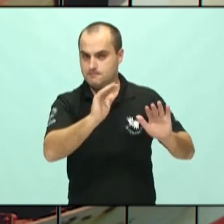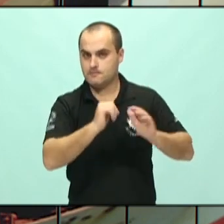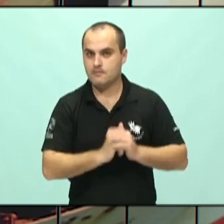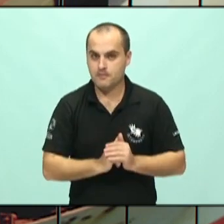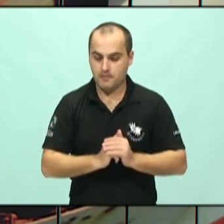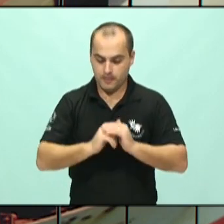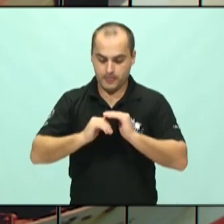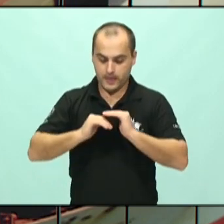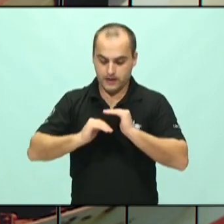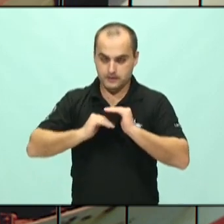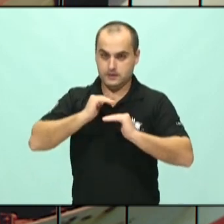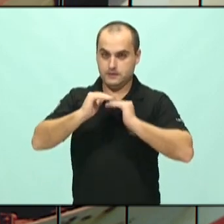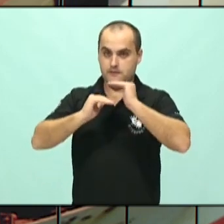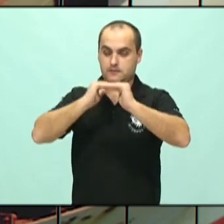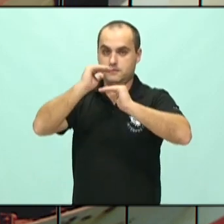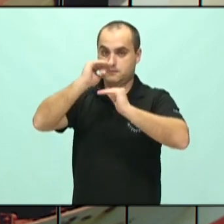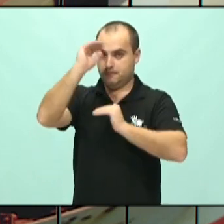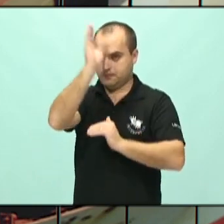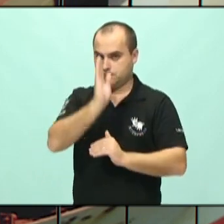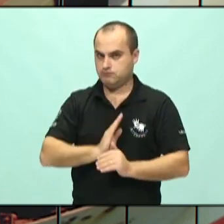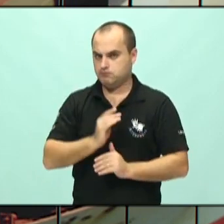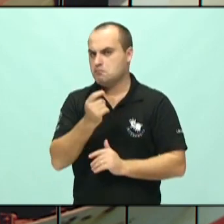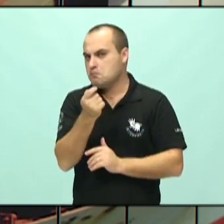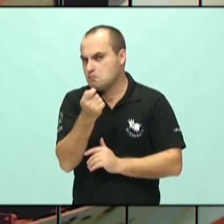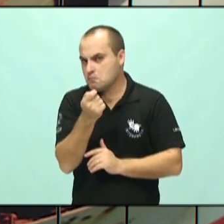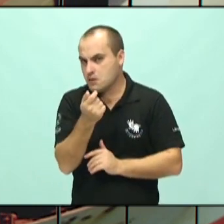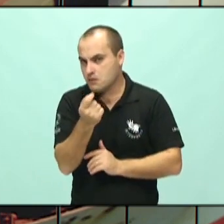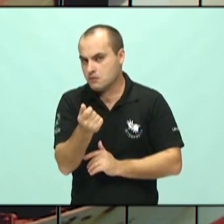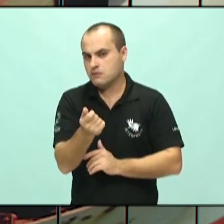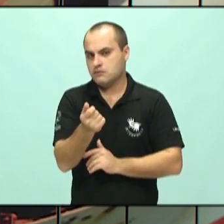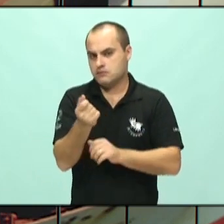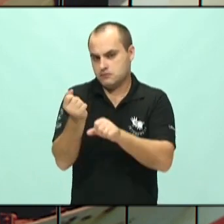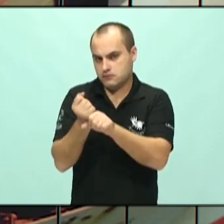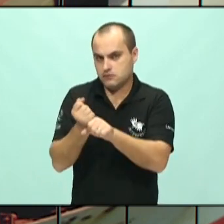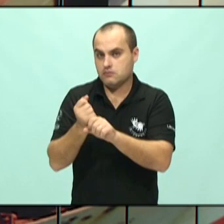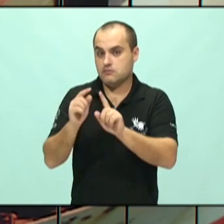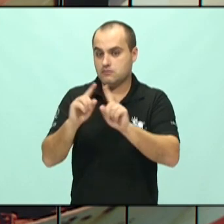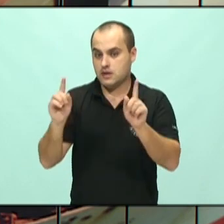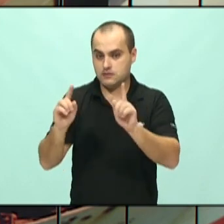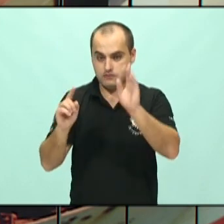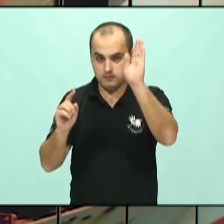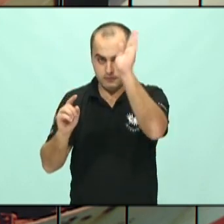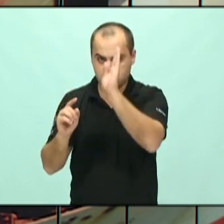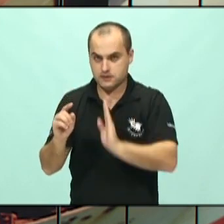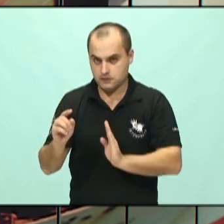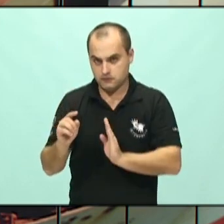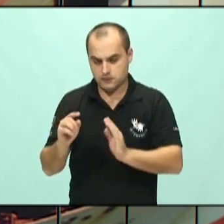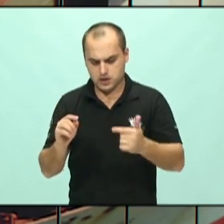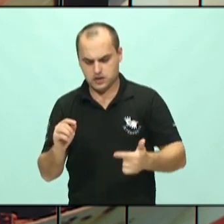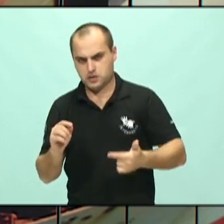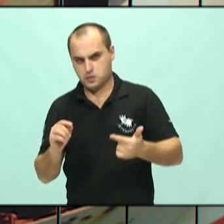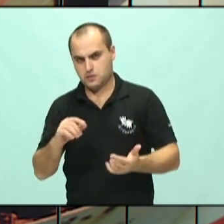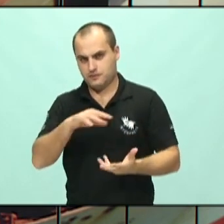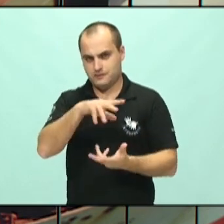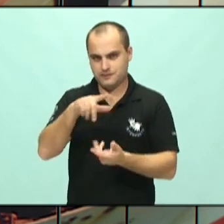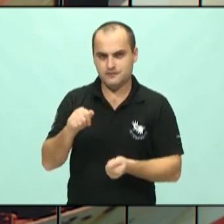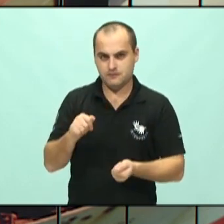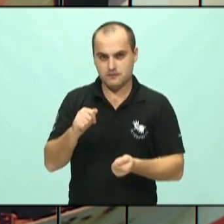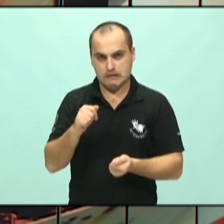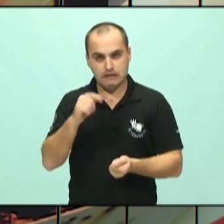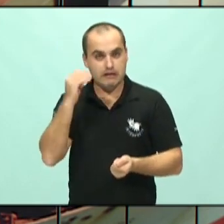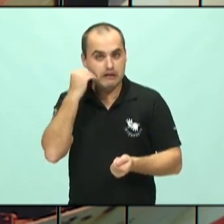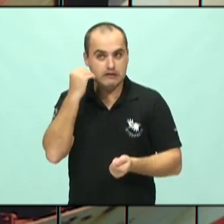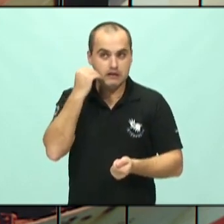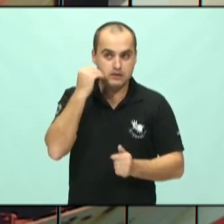Mesmo tendo, tendo pouco desenvolvimento ali durante os anos, mas o Brasil é um país subdesenvolvido frente ao desenvolvimento.